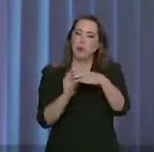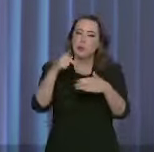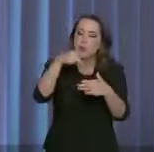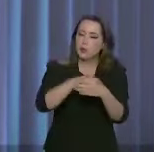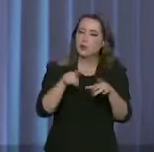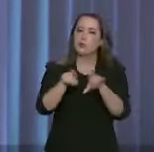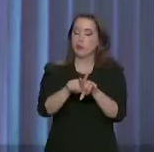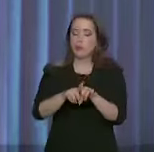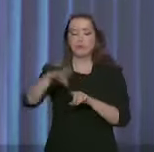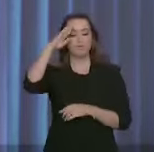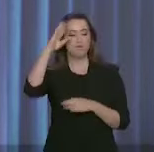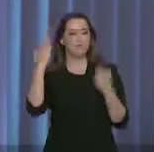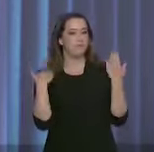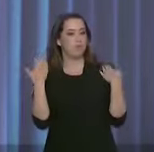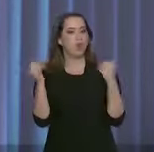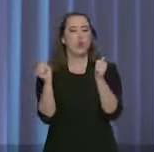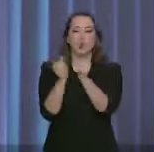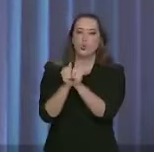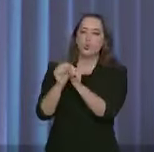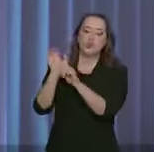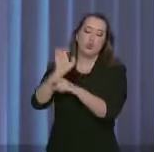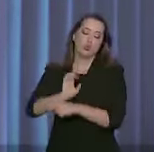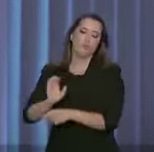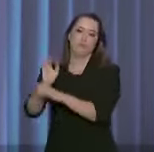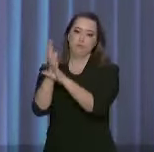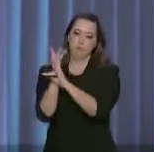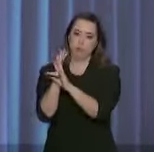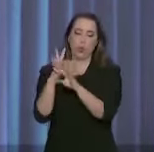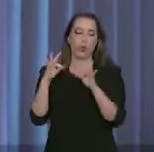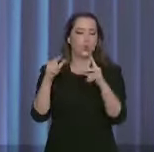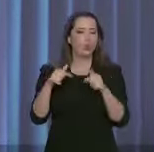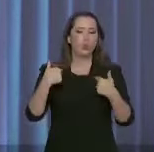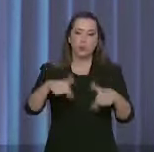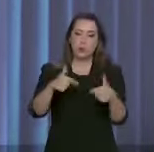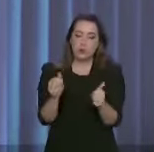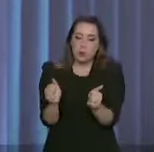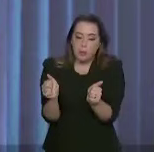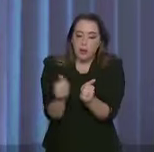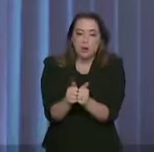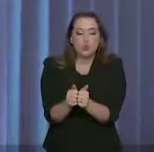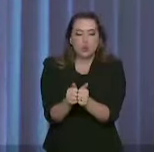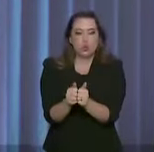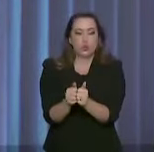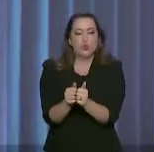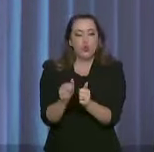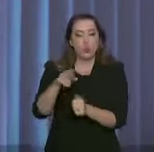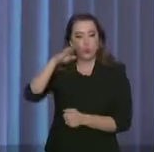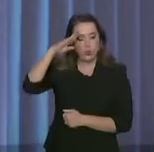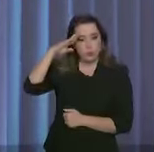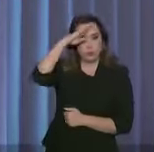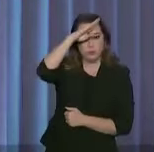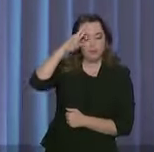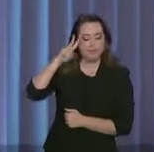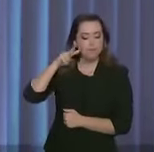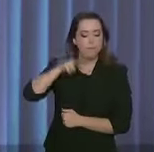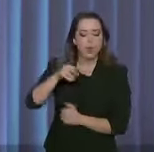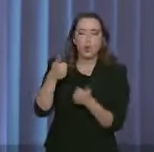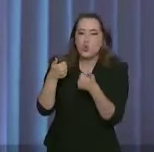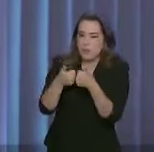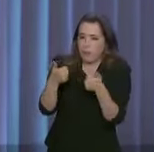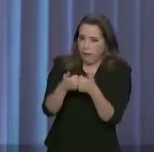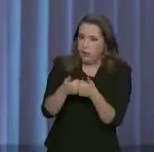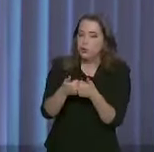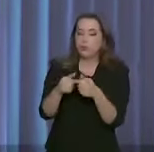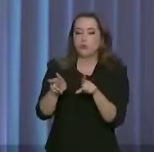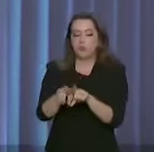Marinha e órgãos estaduais e municipais. Todo esse trabalho, acompanhado desde o princípio pelo presidente Jair Bolsonaro, inclui também